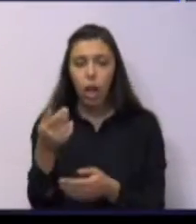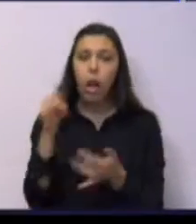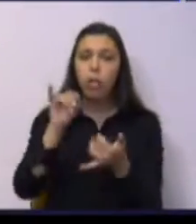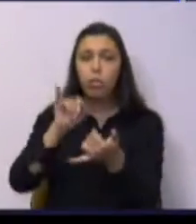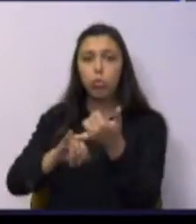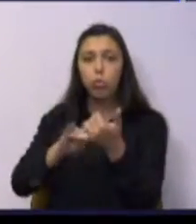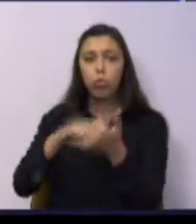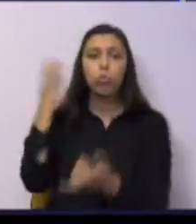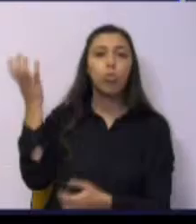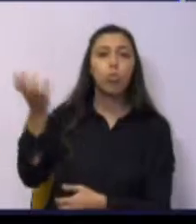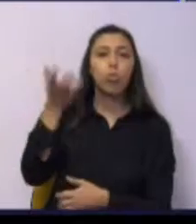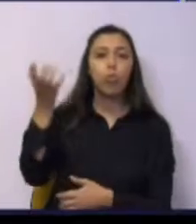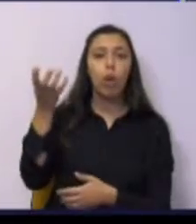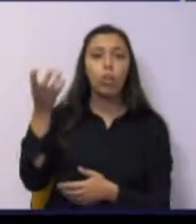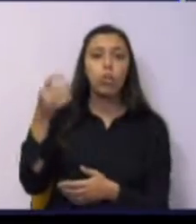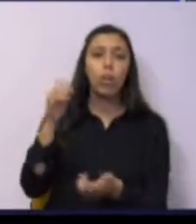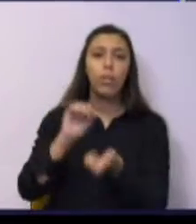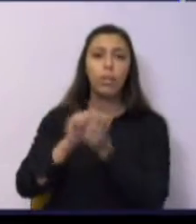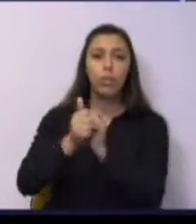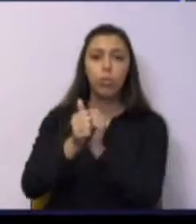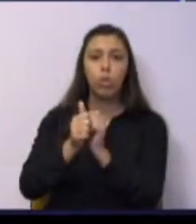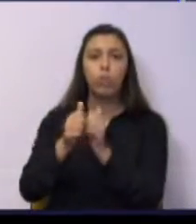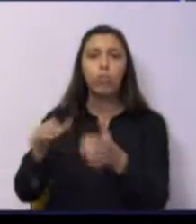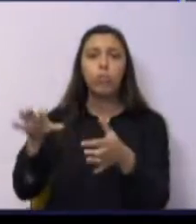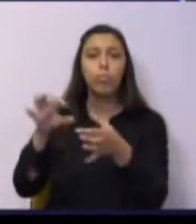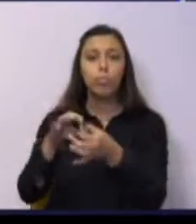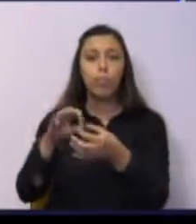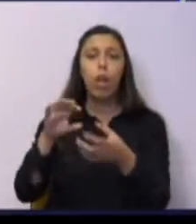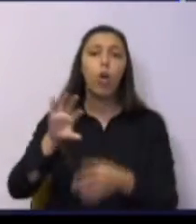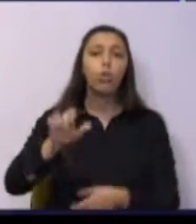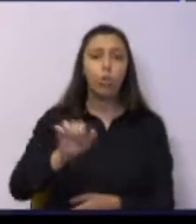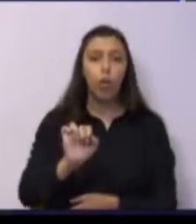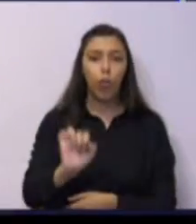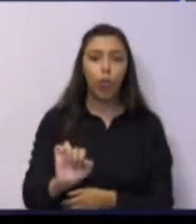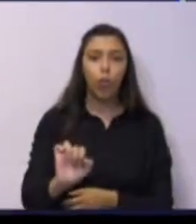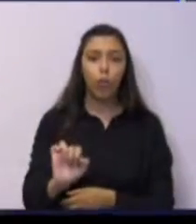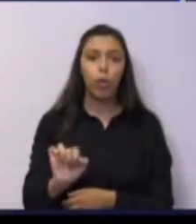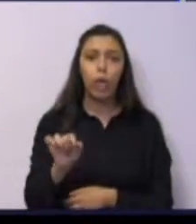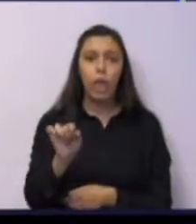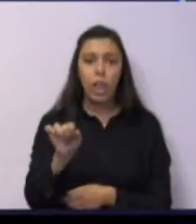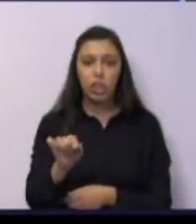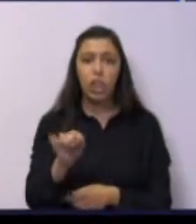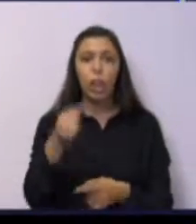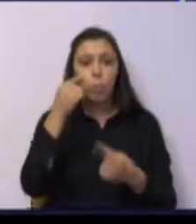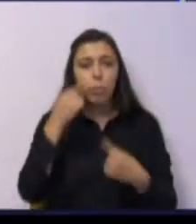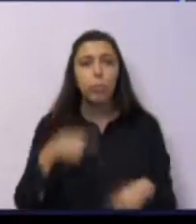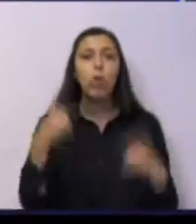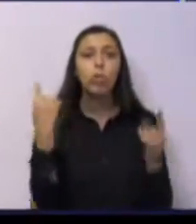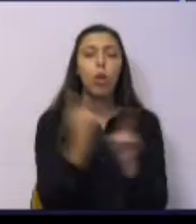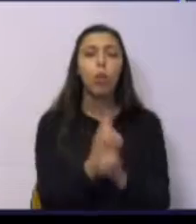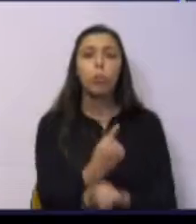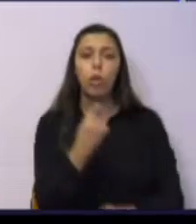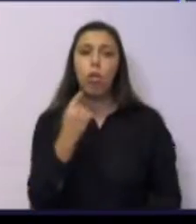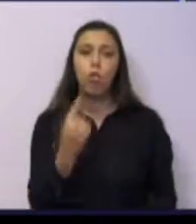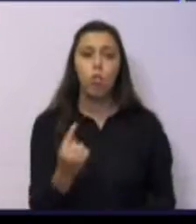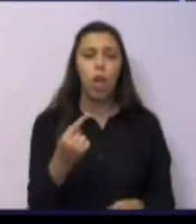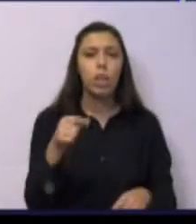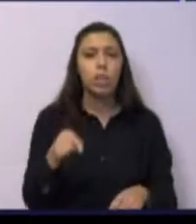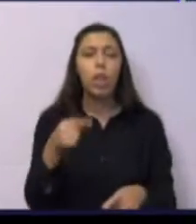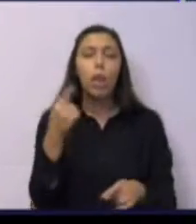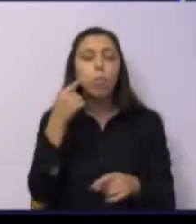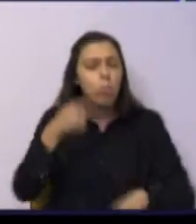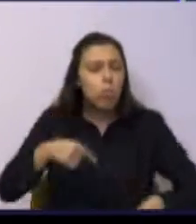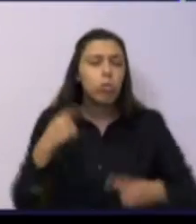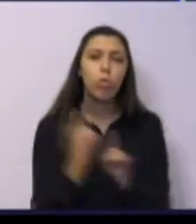culturais, esportivas do Conselho. Isto aqui demonstra uma coisa. Isto aqui demonstra uma